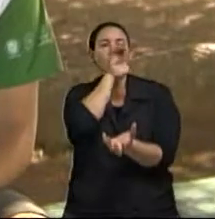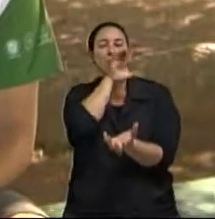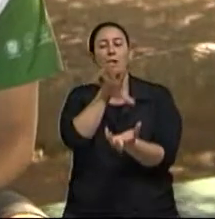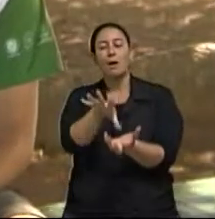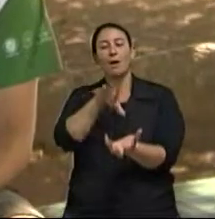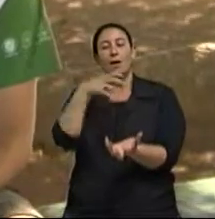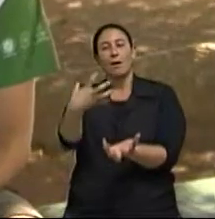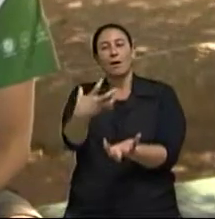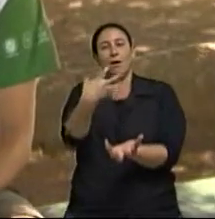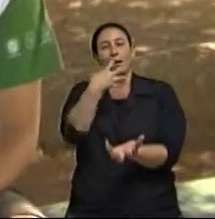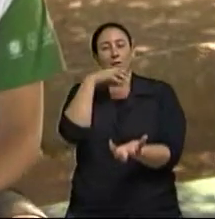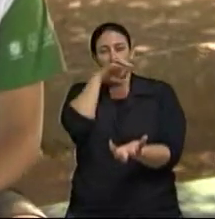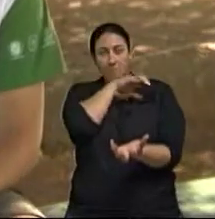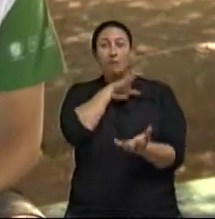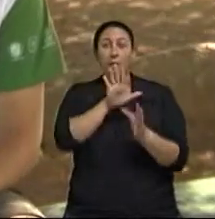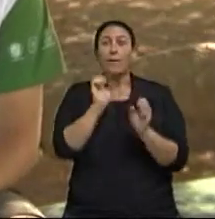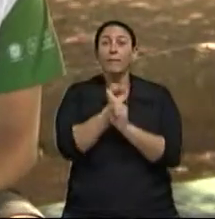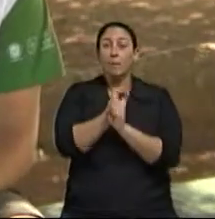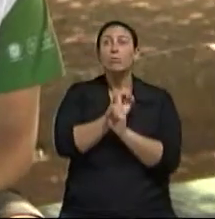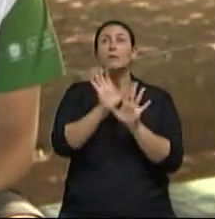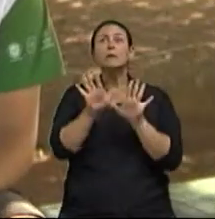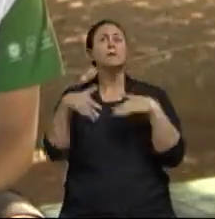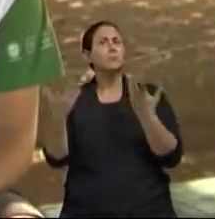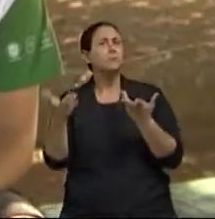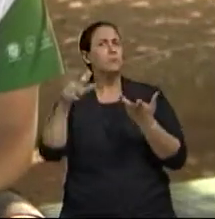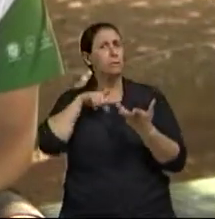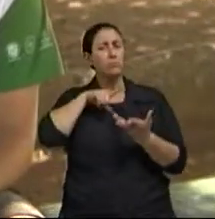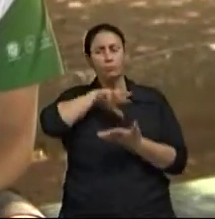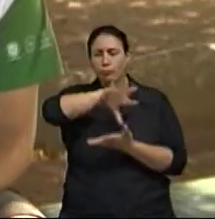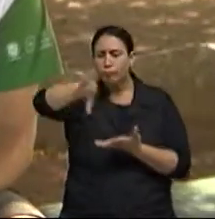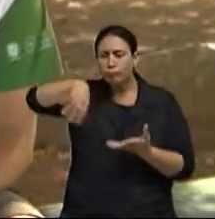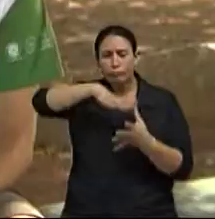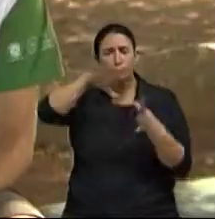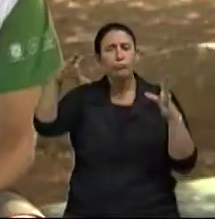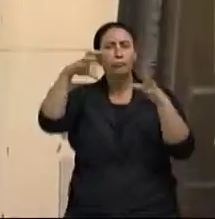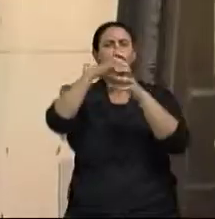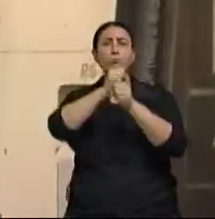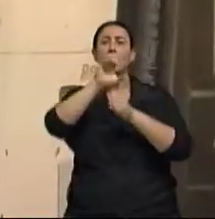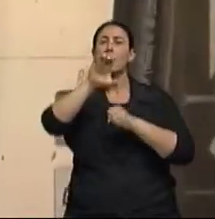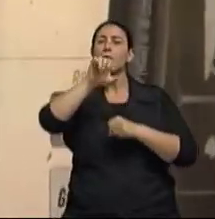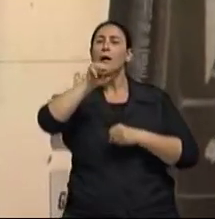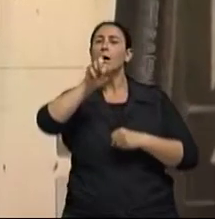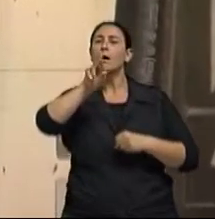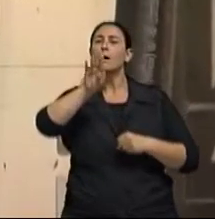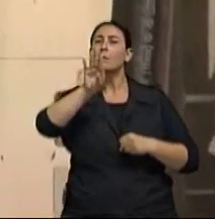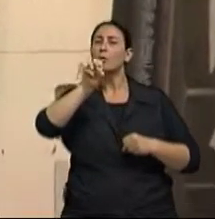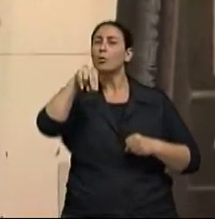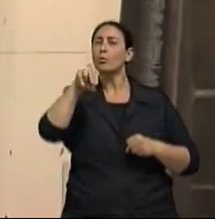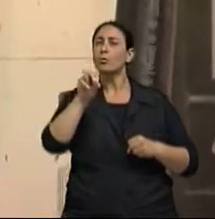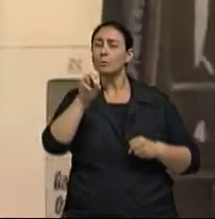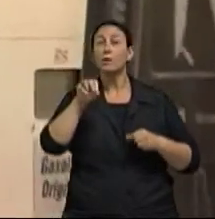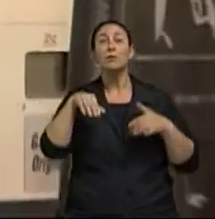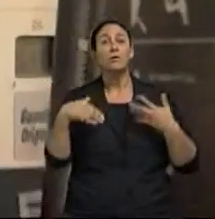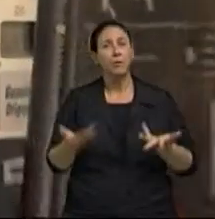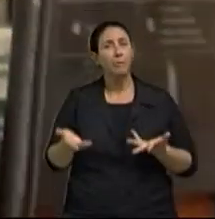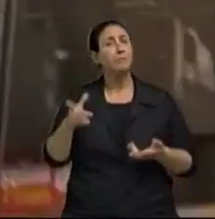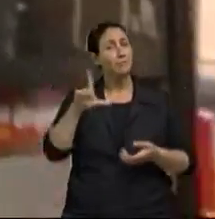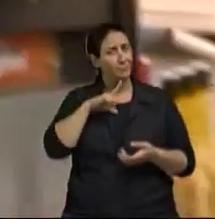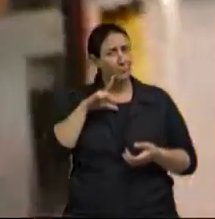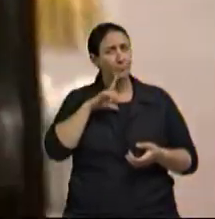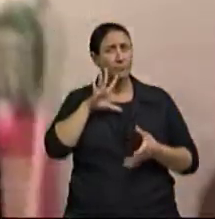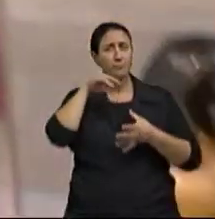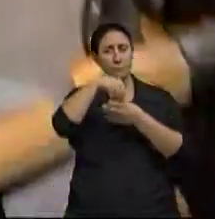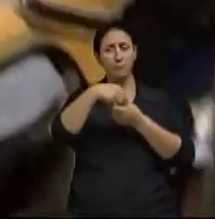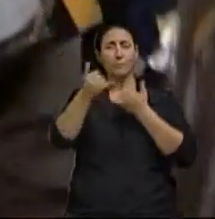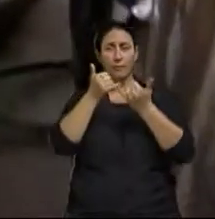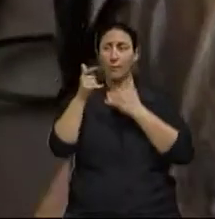bastante Isso também tem uma emissão de carbono Então isso são quantificações de emissões diretas E uma emissão indireta, por exemplo, que seria esse transporte do